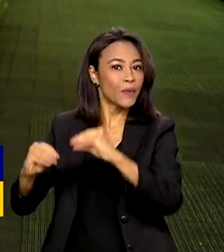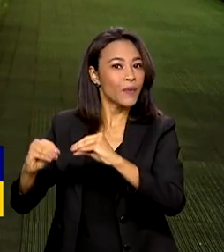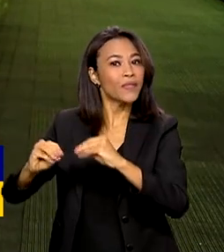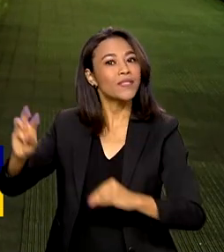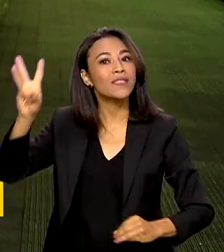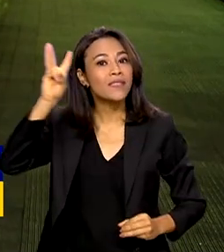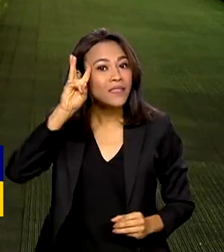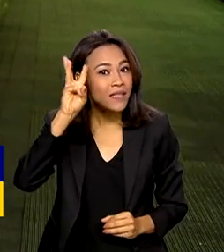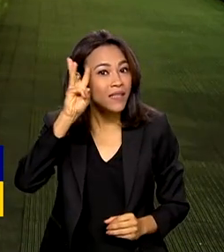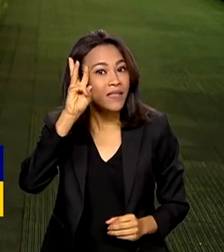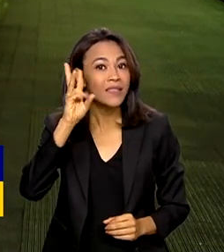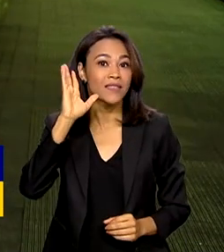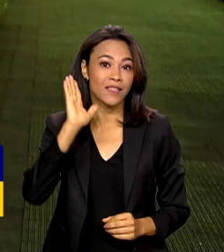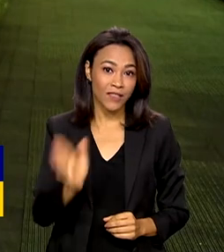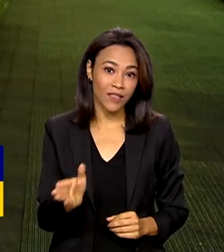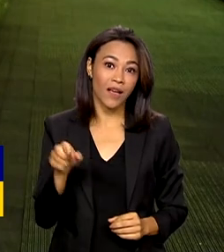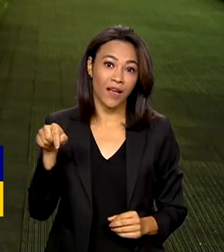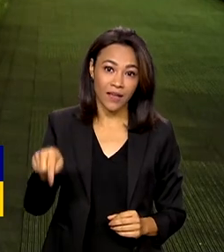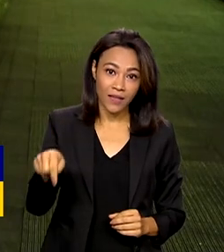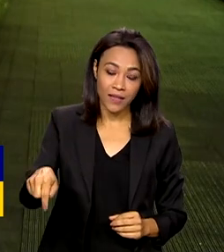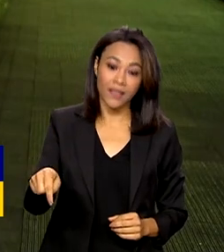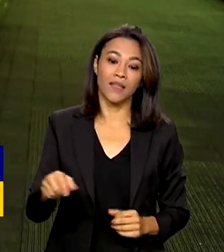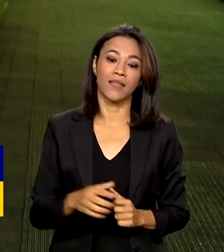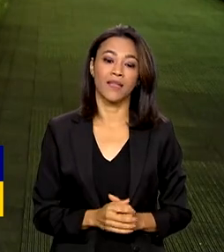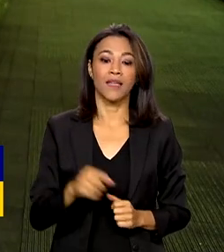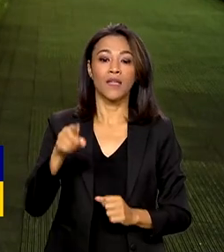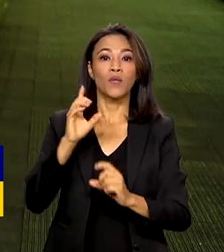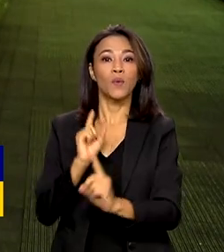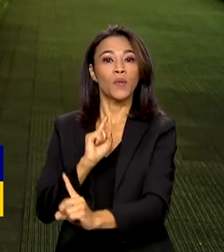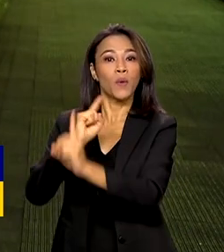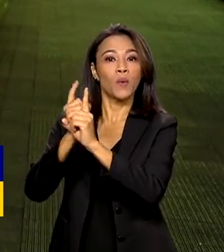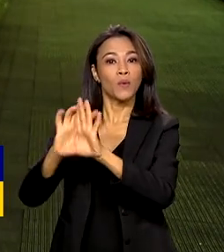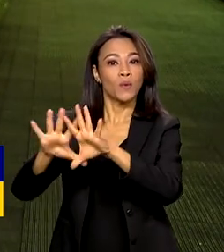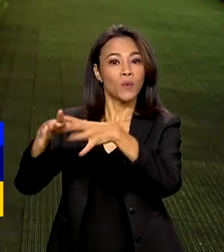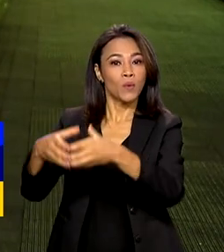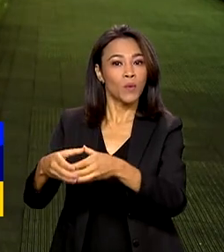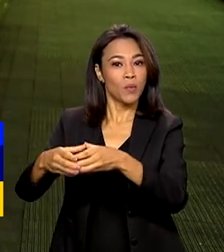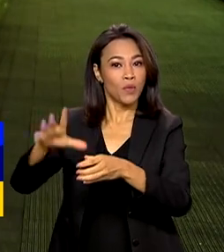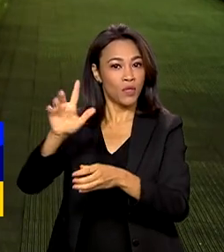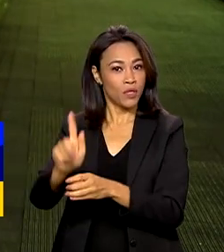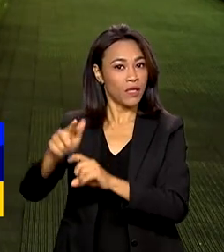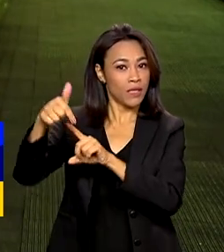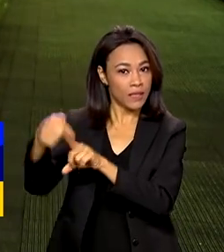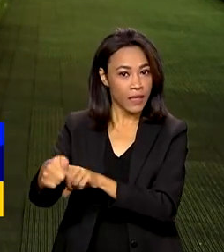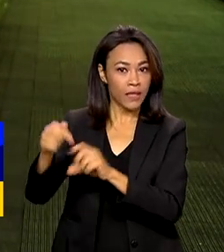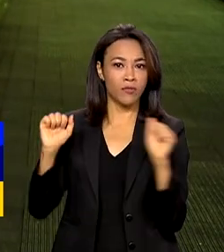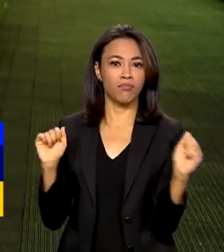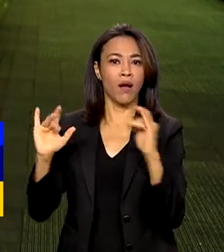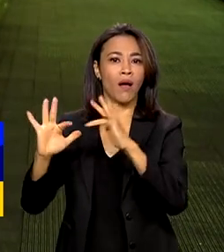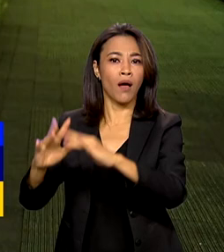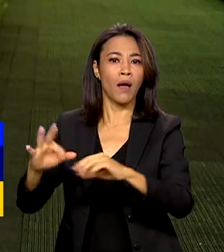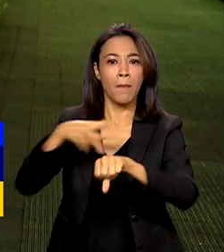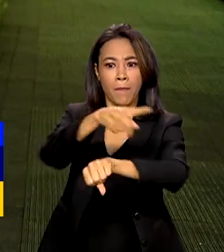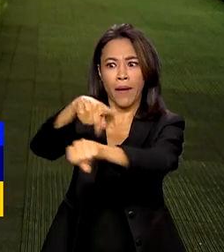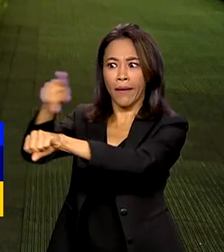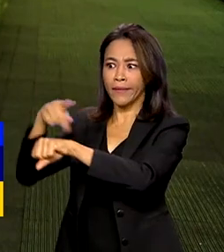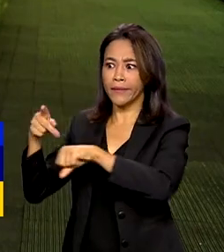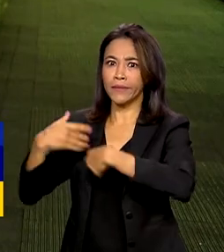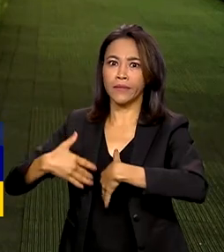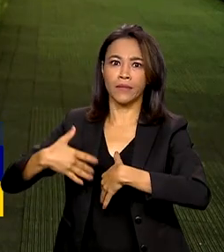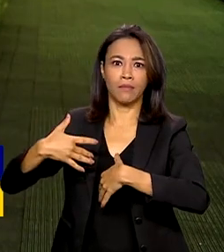-feira, portanto, dia encerrado aqui em Hiroshima. A cúpula do G7, grupo que reúne os países mais